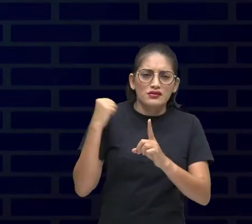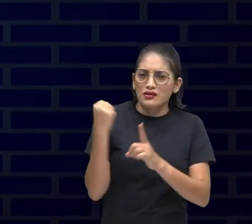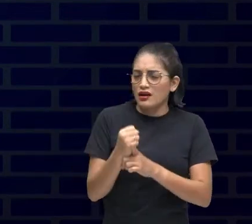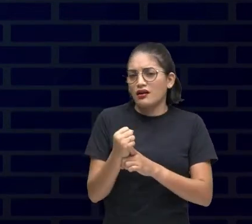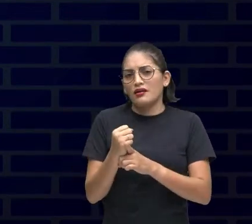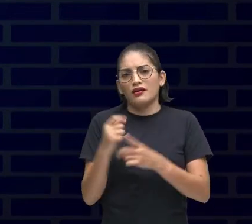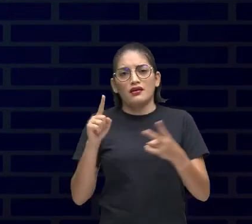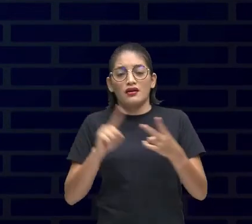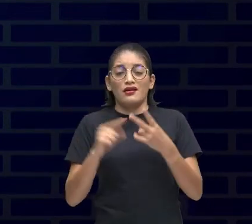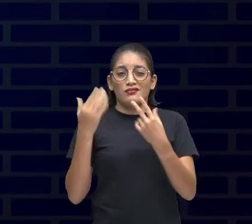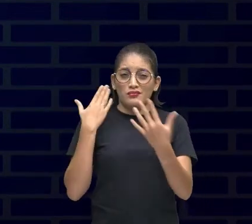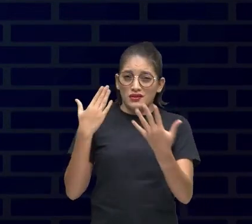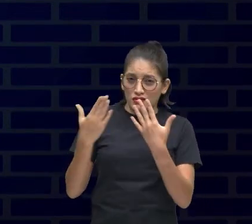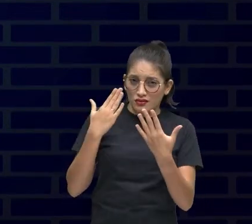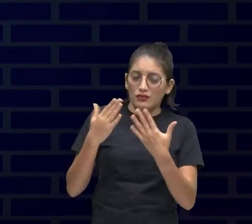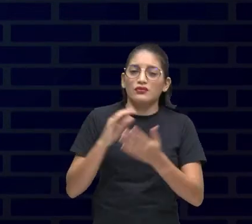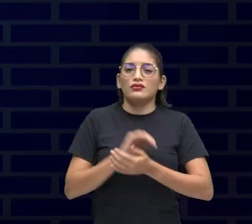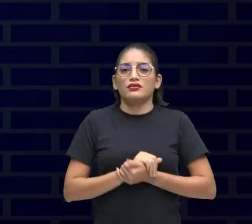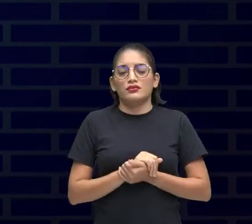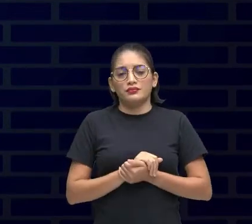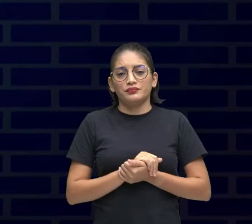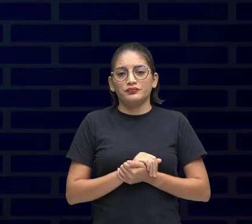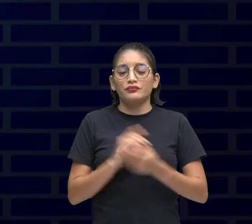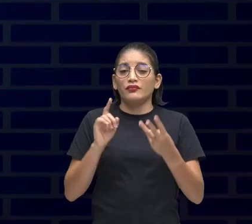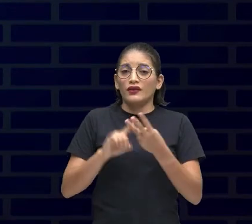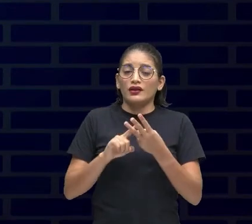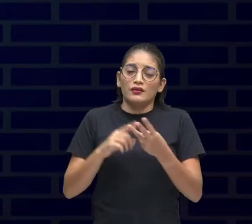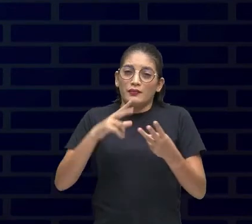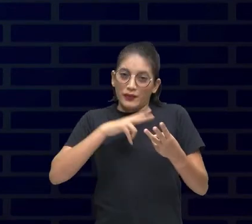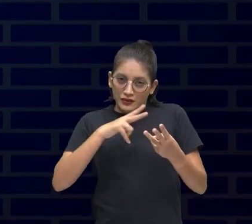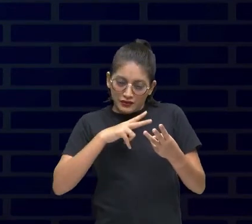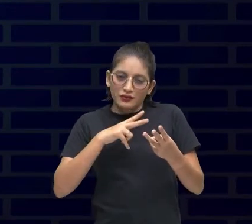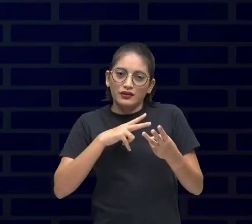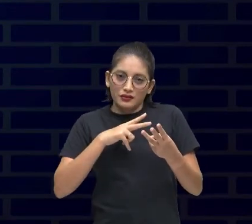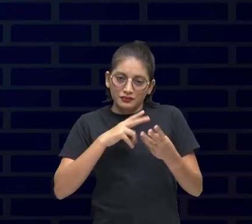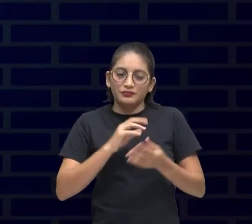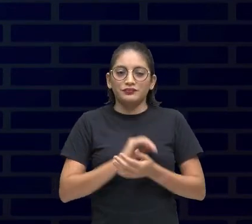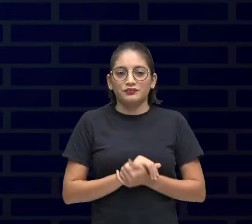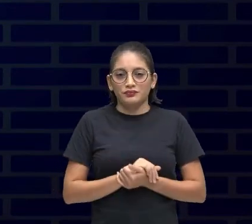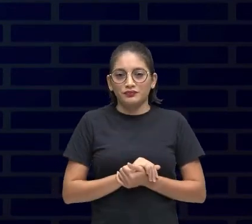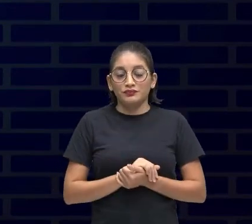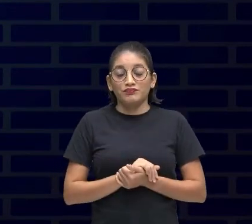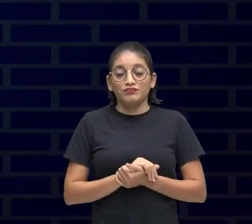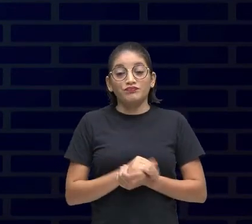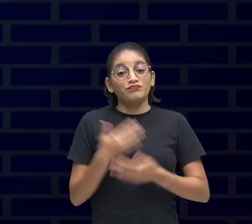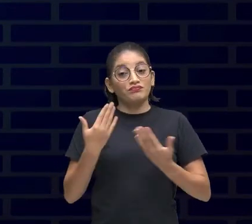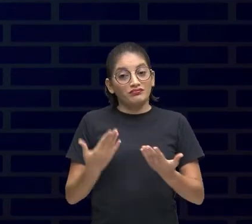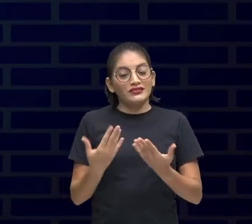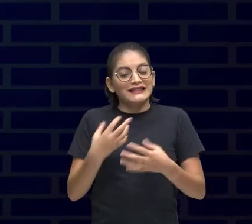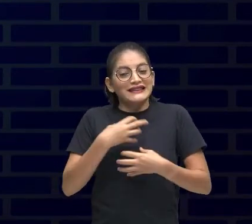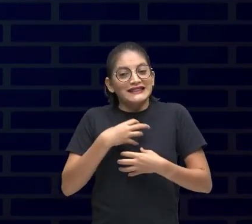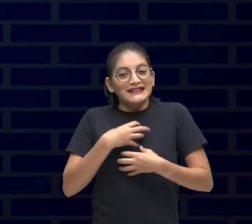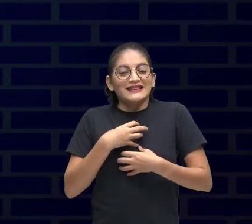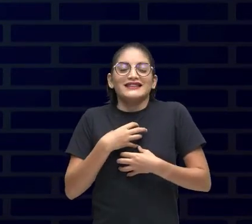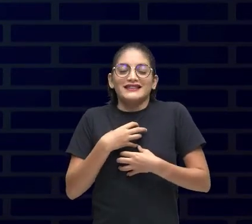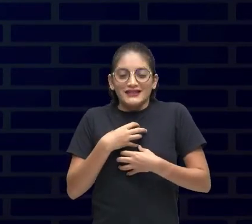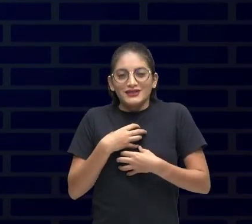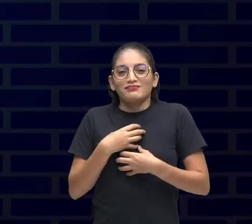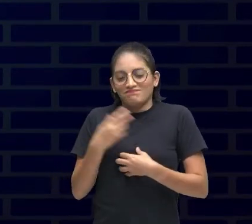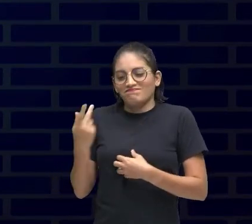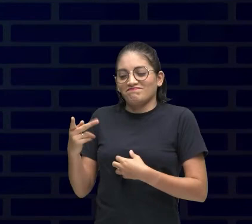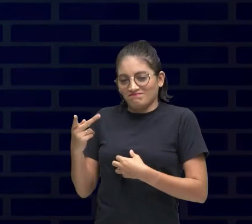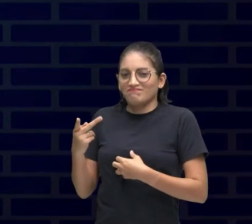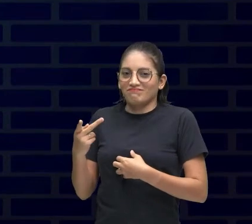psicológicas, pessoais Então, eu sinto falta dela até hoje